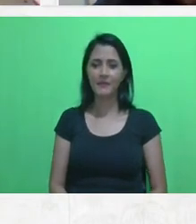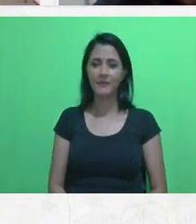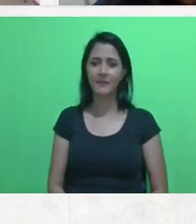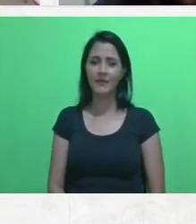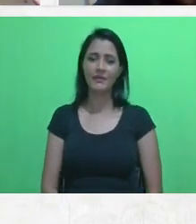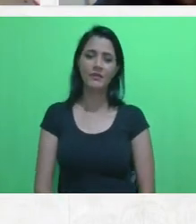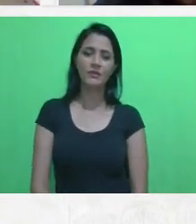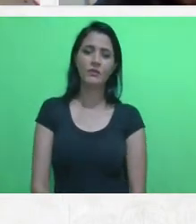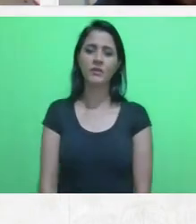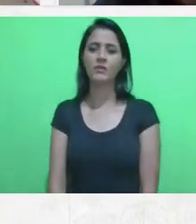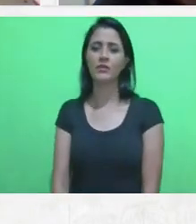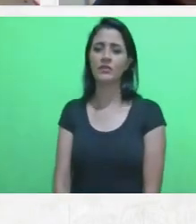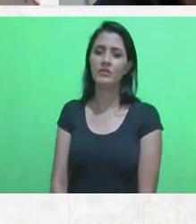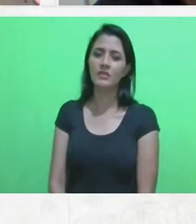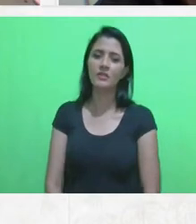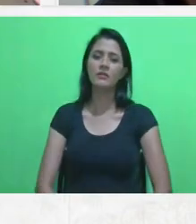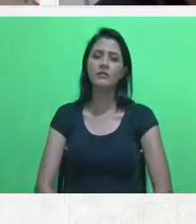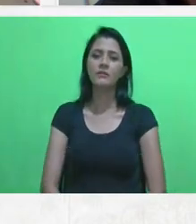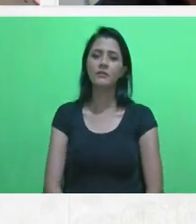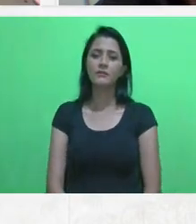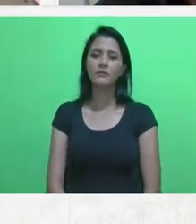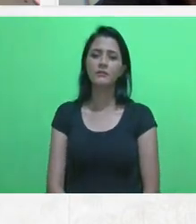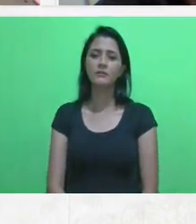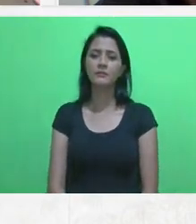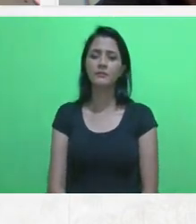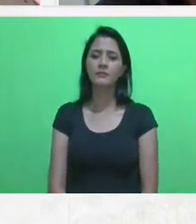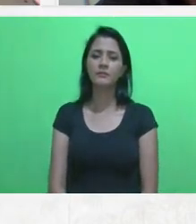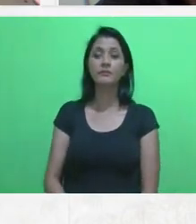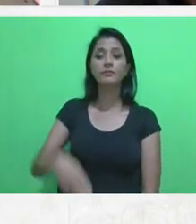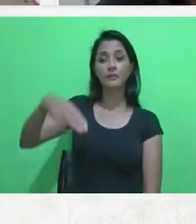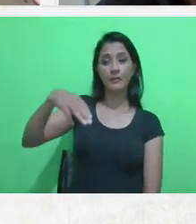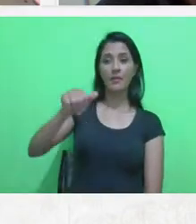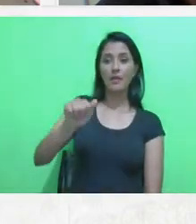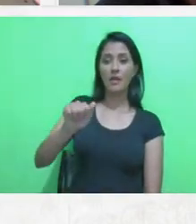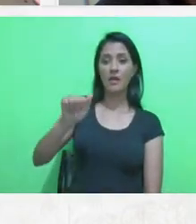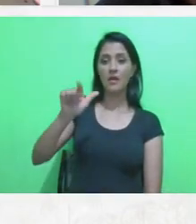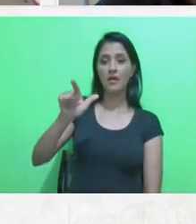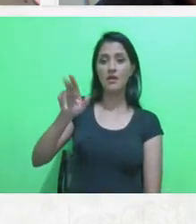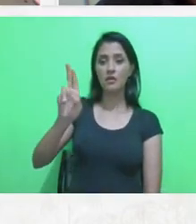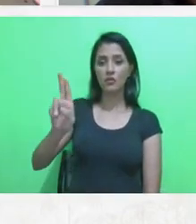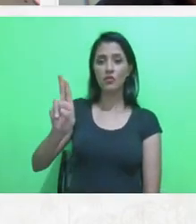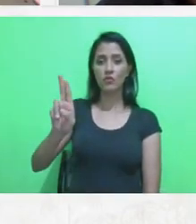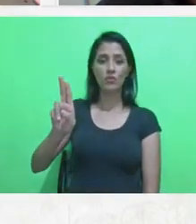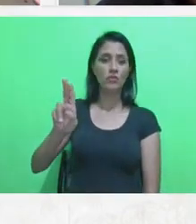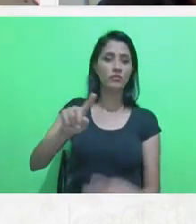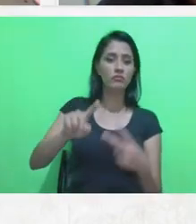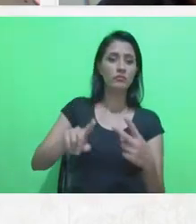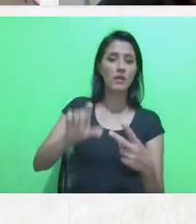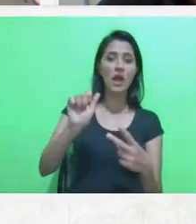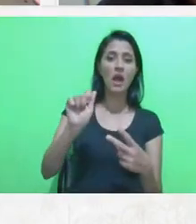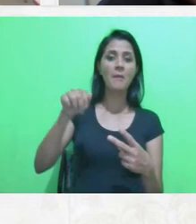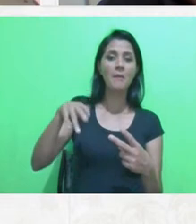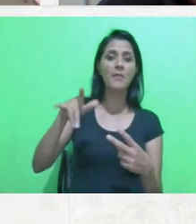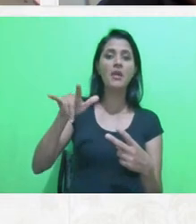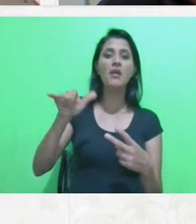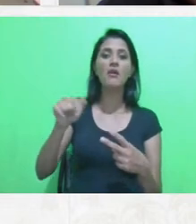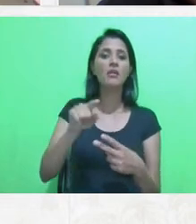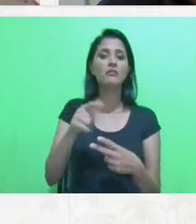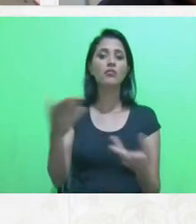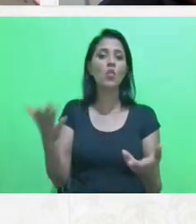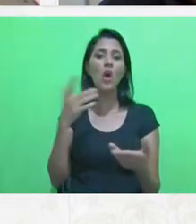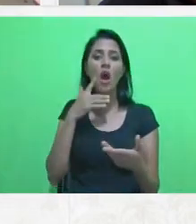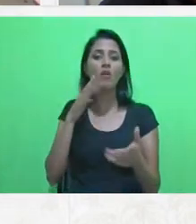Malu, ou Amélia, quem tu vai fazer as últimas considerações para a gente se despedir e continuar